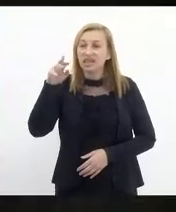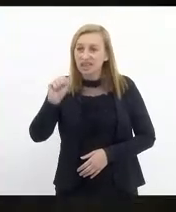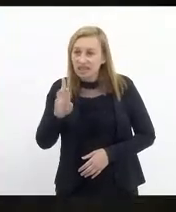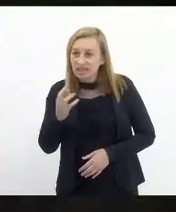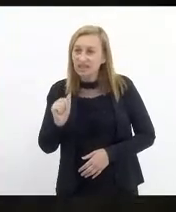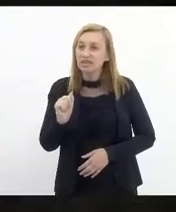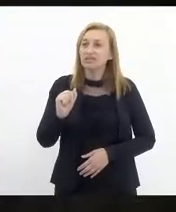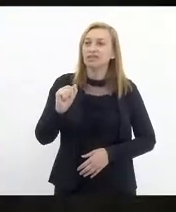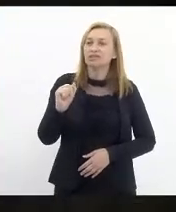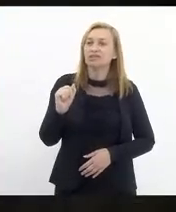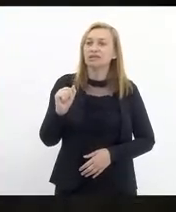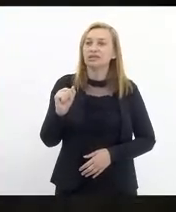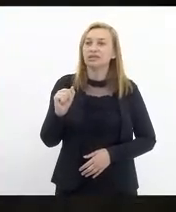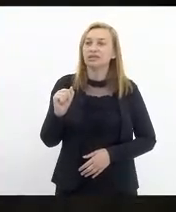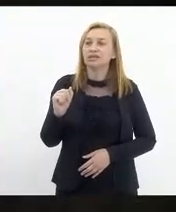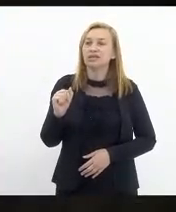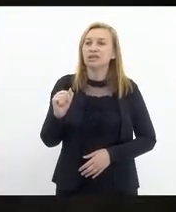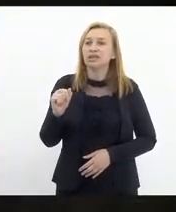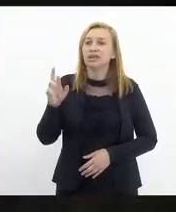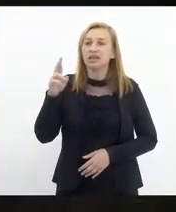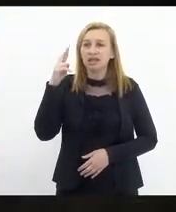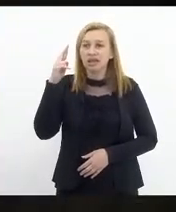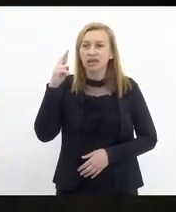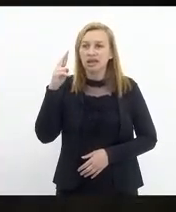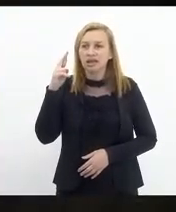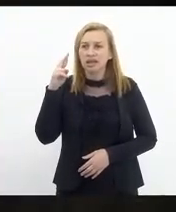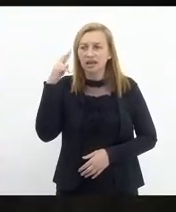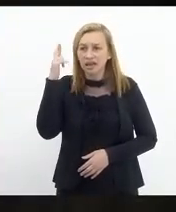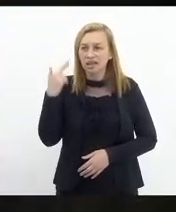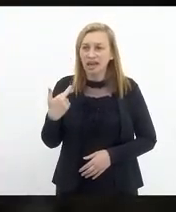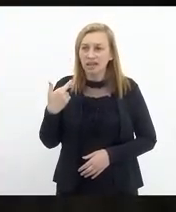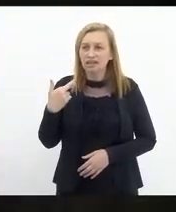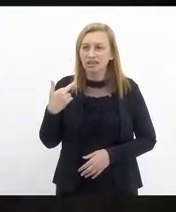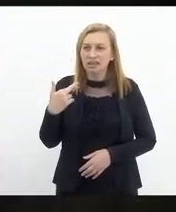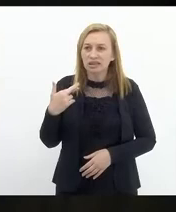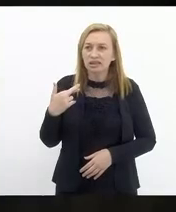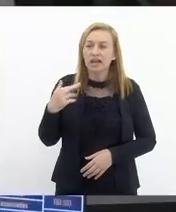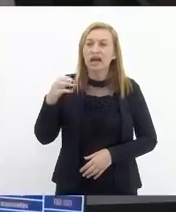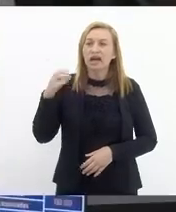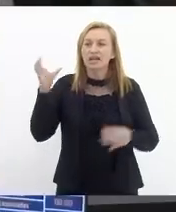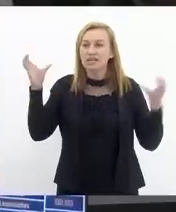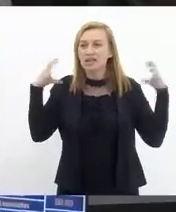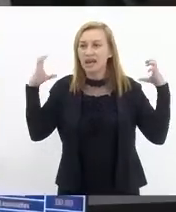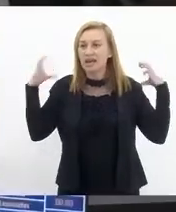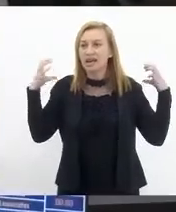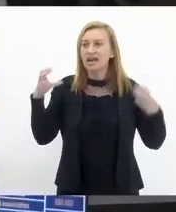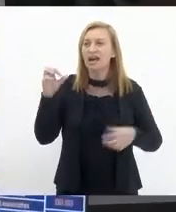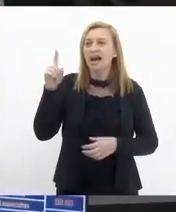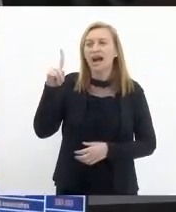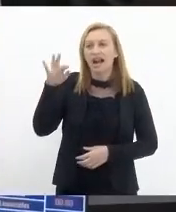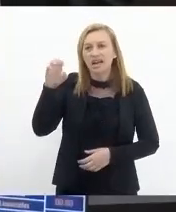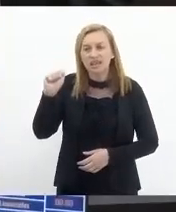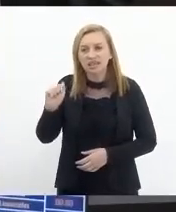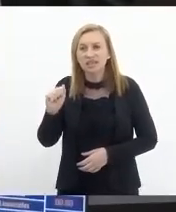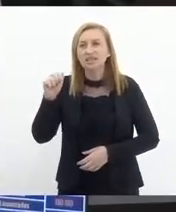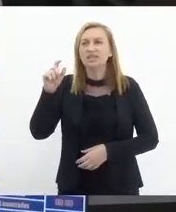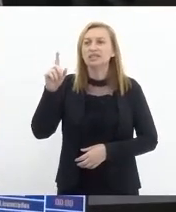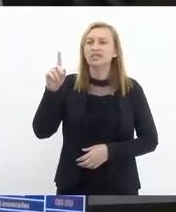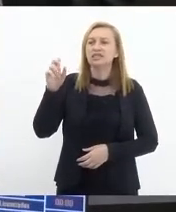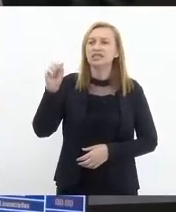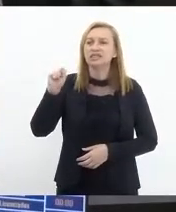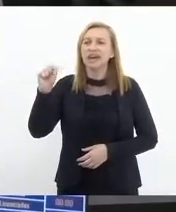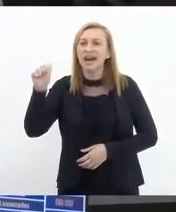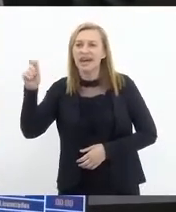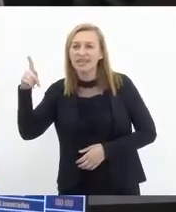superpoderosas. Lucinha, Adriana e Renata. E mais Celi, mais Alana, mais Val do Seasa, mais Eliomar, já